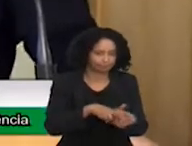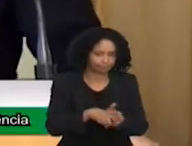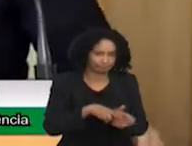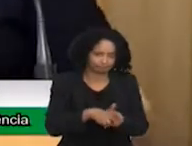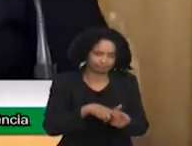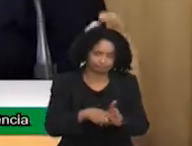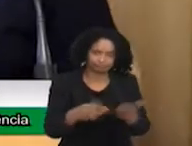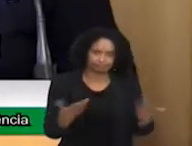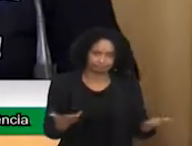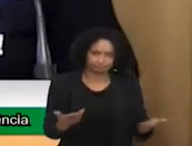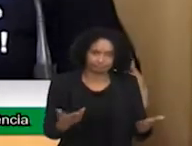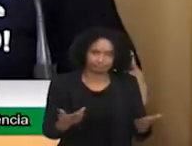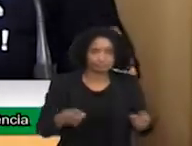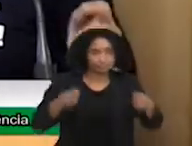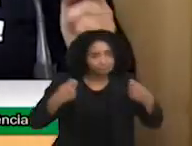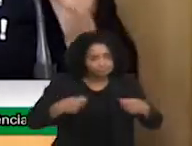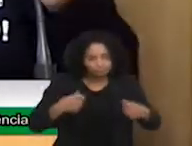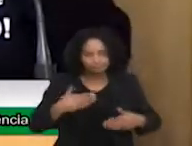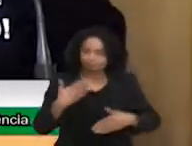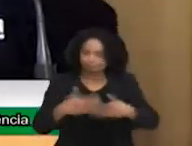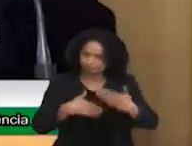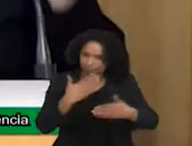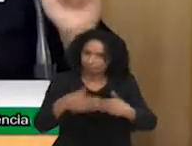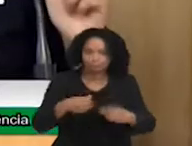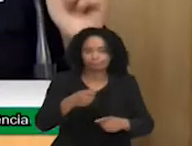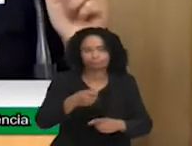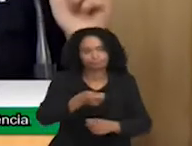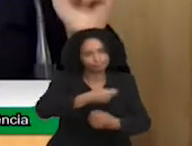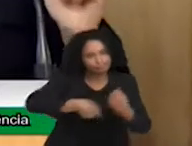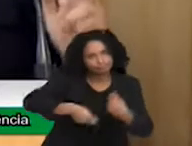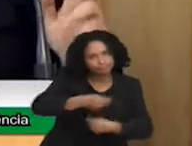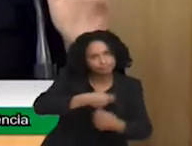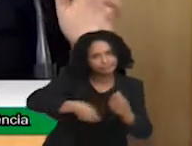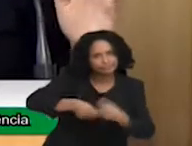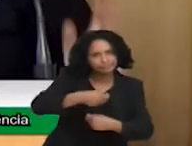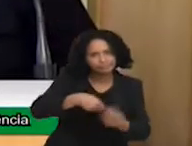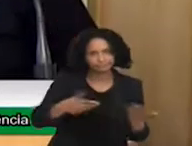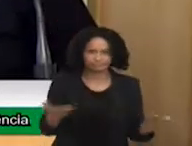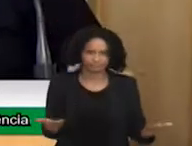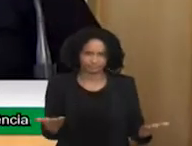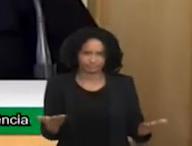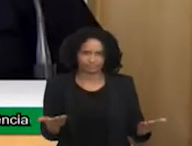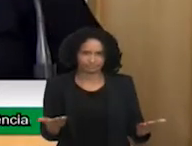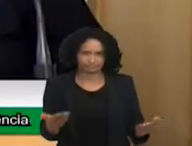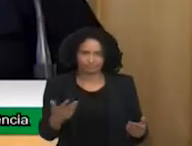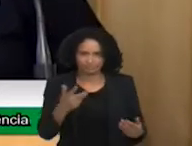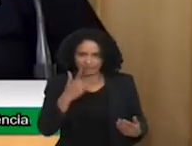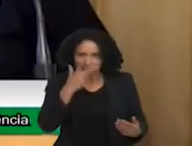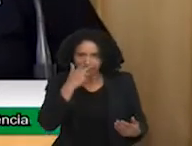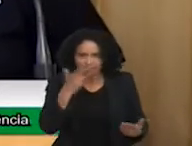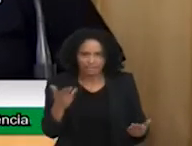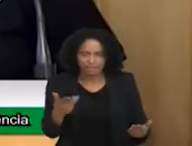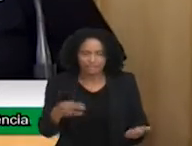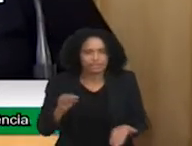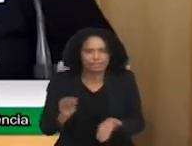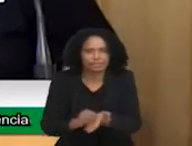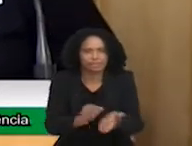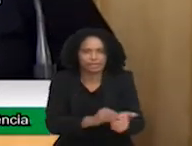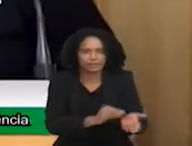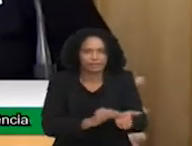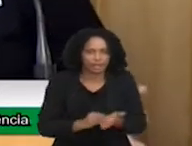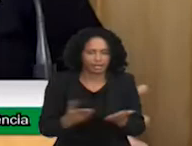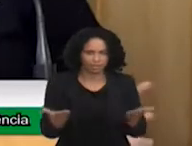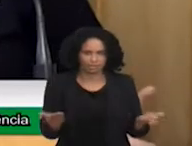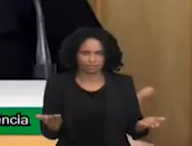ele gira, ele cicla. E ele virou, hoje em dia, um ciclo vicioso. Ele não é autossustentável. Ele